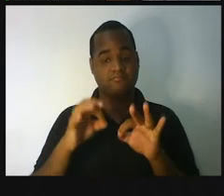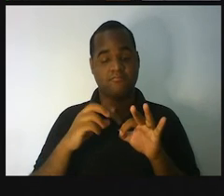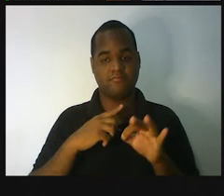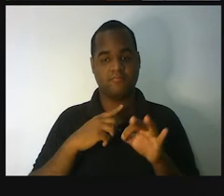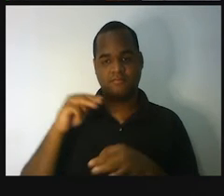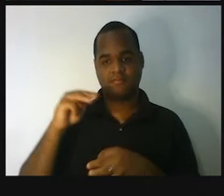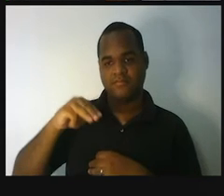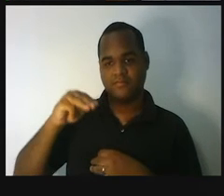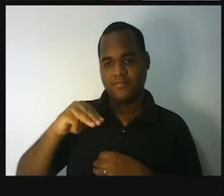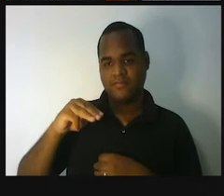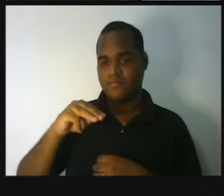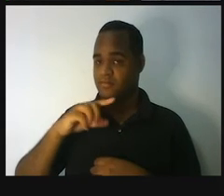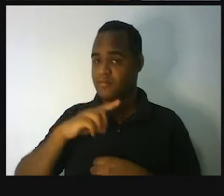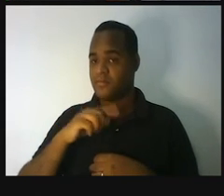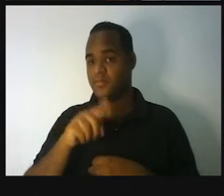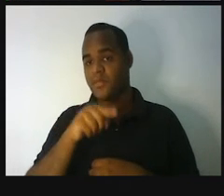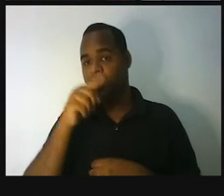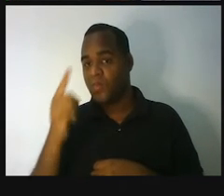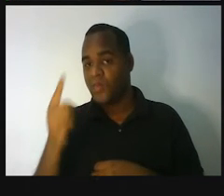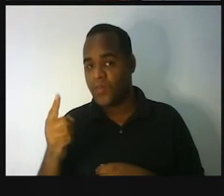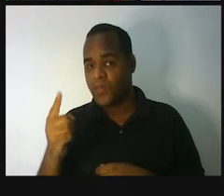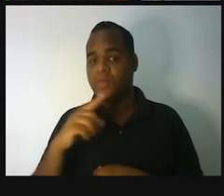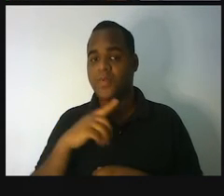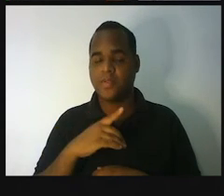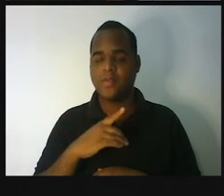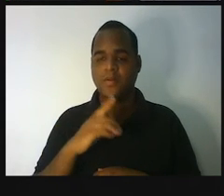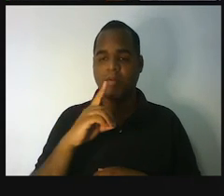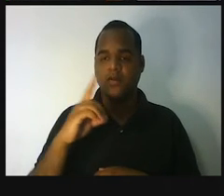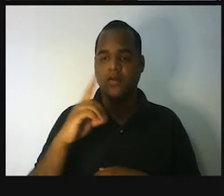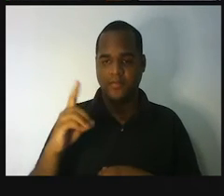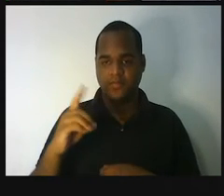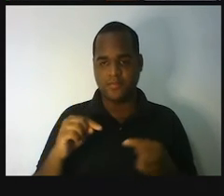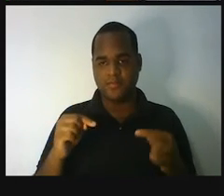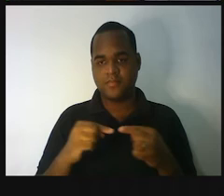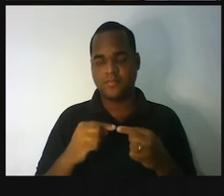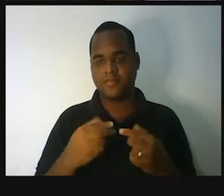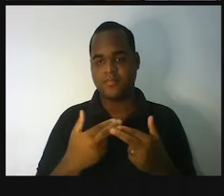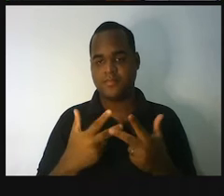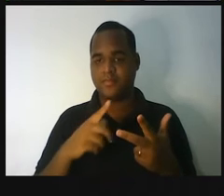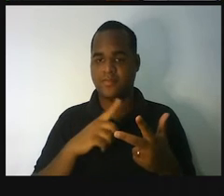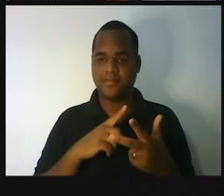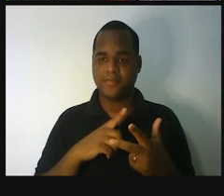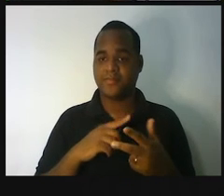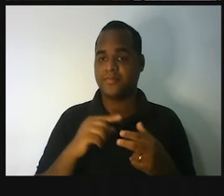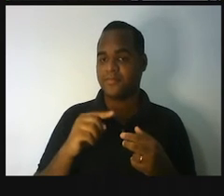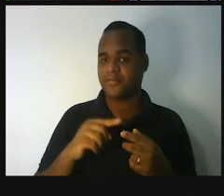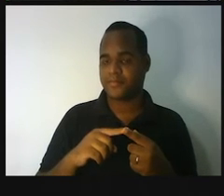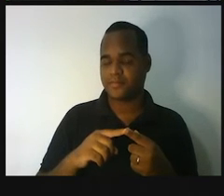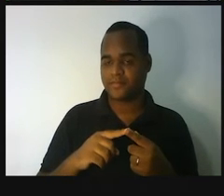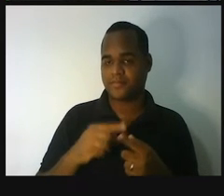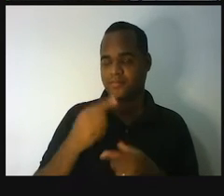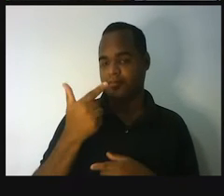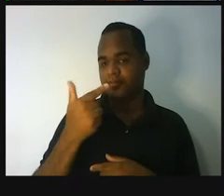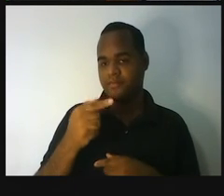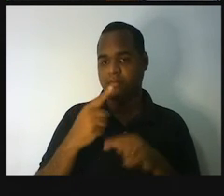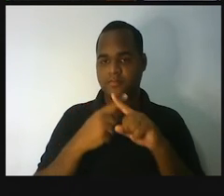pulando mais uma casinha para a direita, eu vou ter que fazer vezes 10 de novo, ó. Vezes 10.